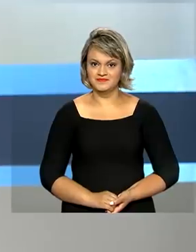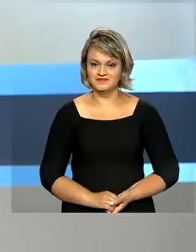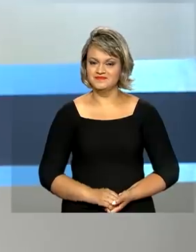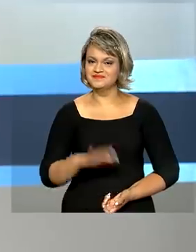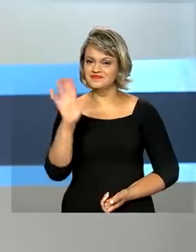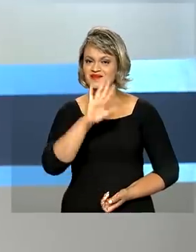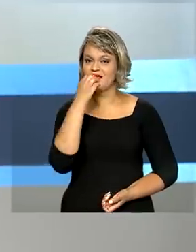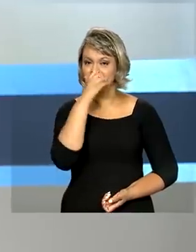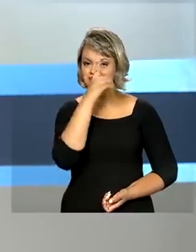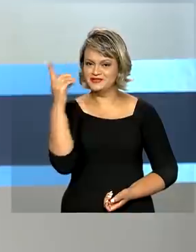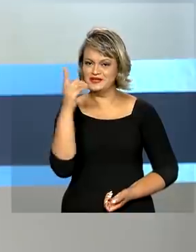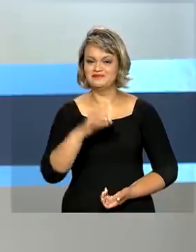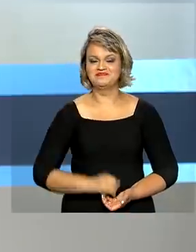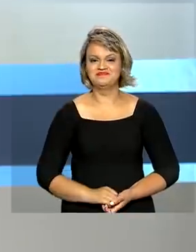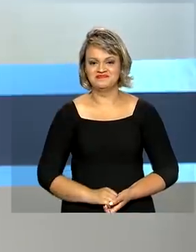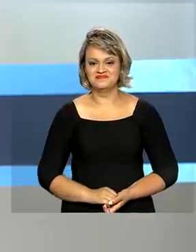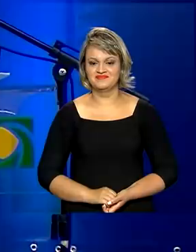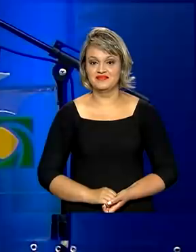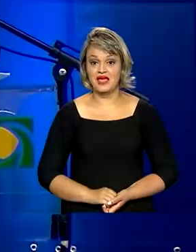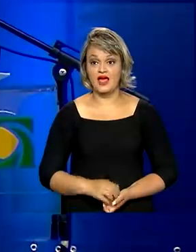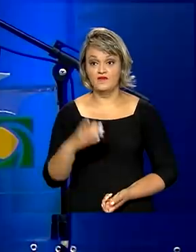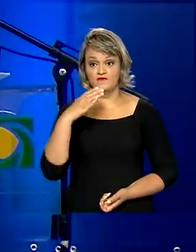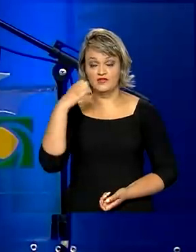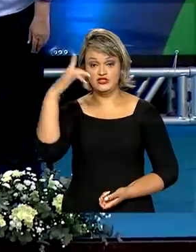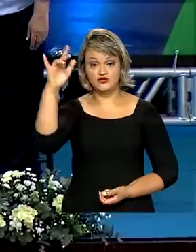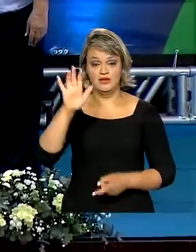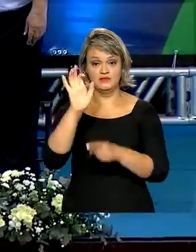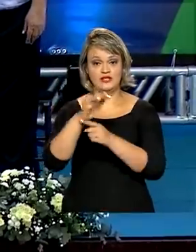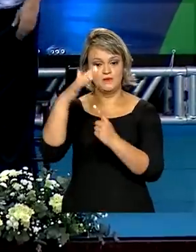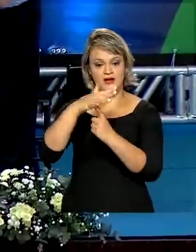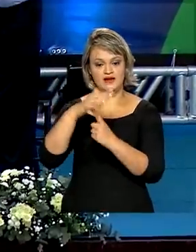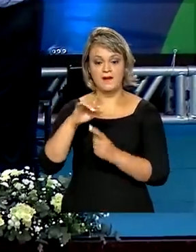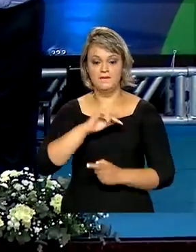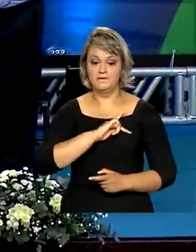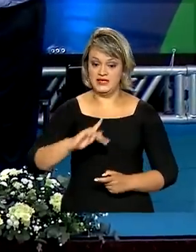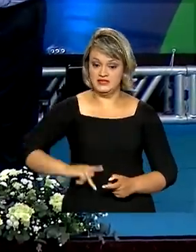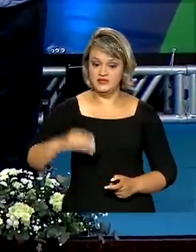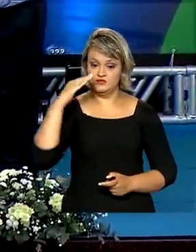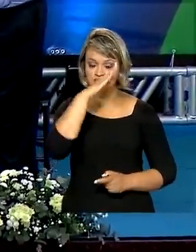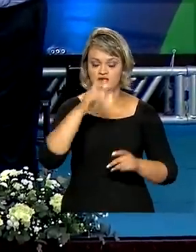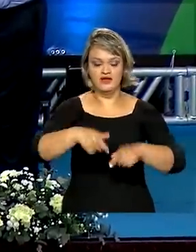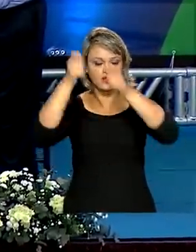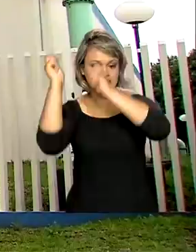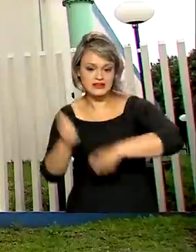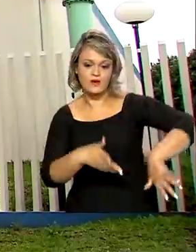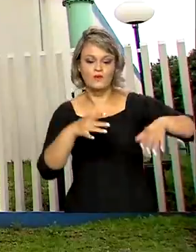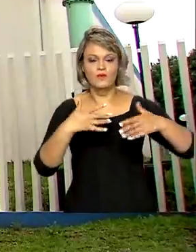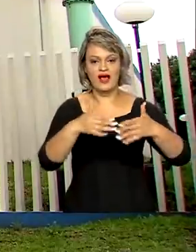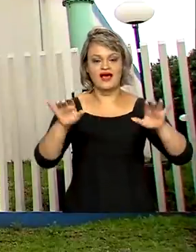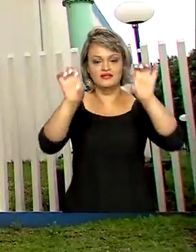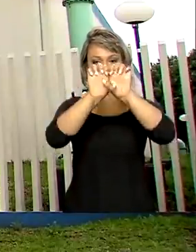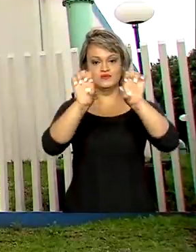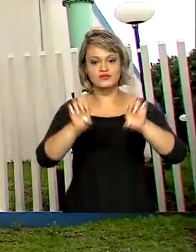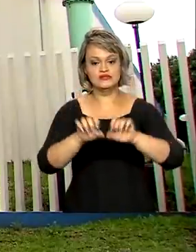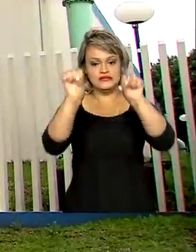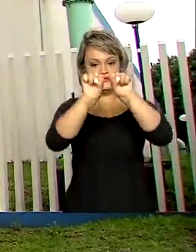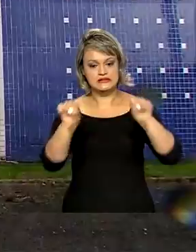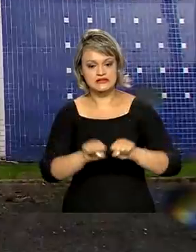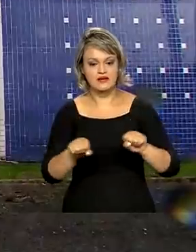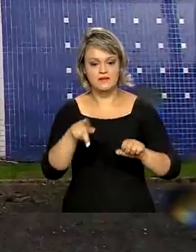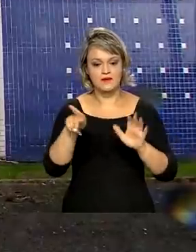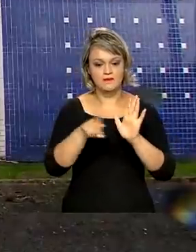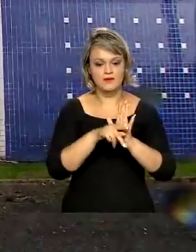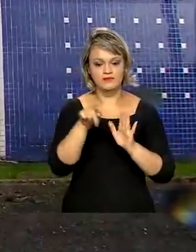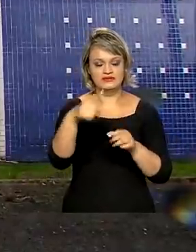Olá, bom dia! Em viagem ao Paraná, presidente Jair Bolsonaro inaugura ampliação do sistema de abastecimento de